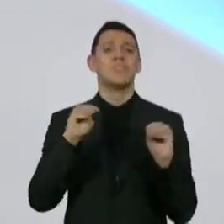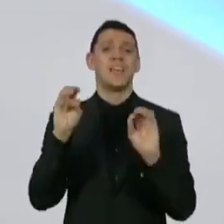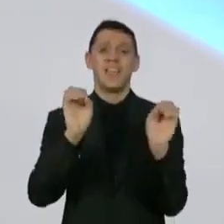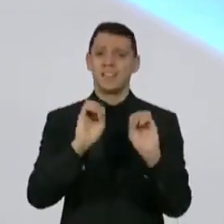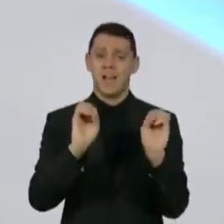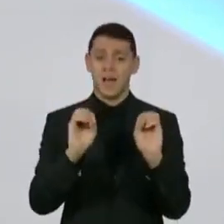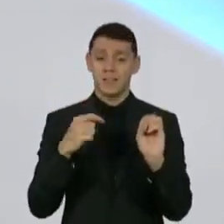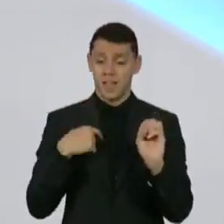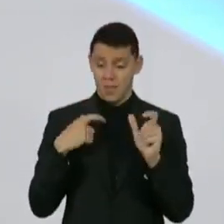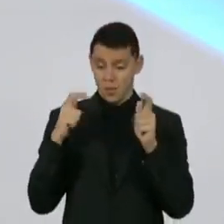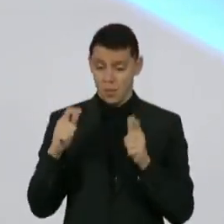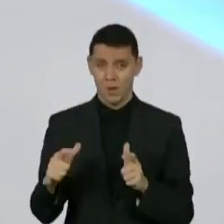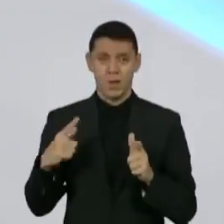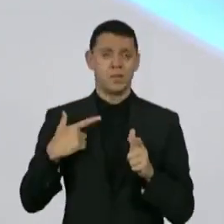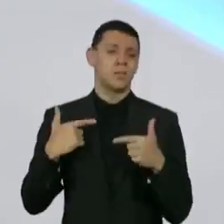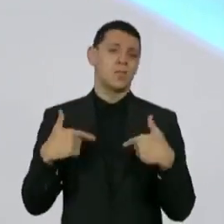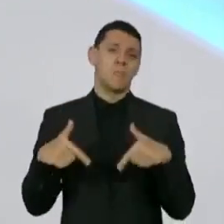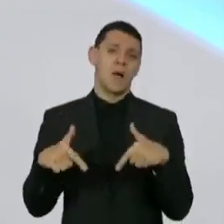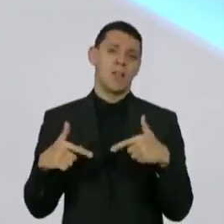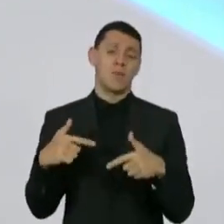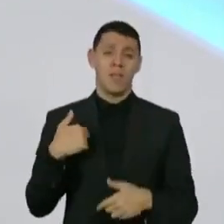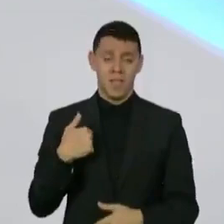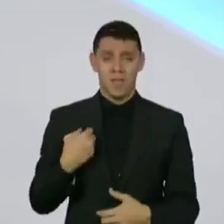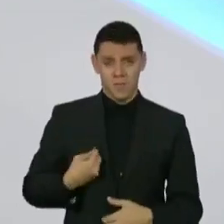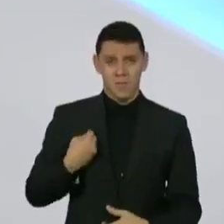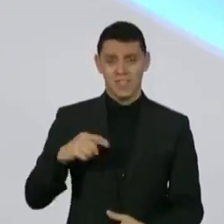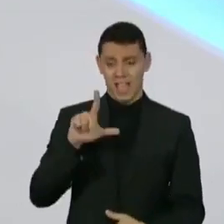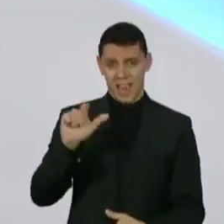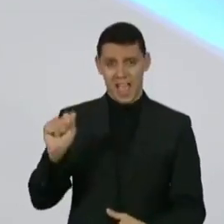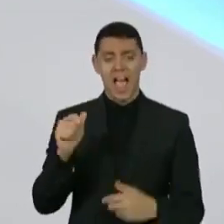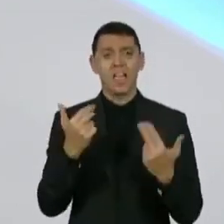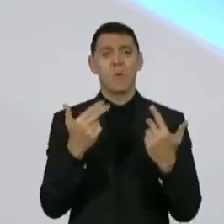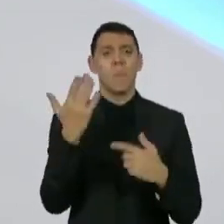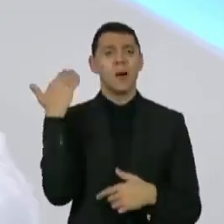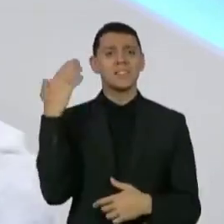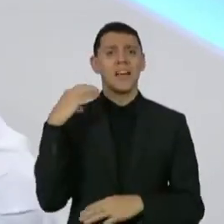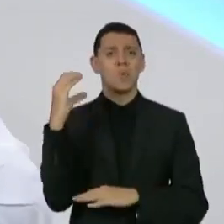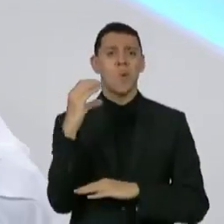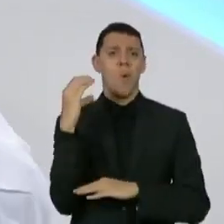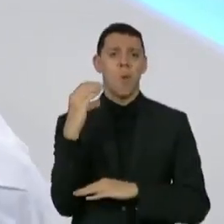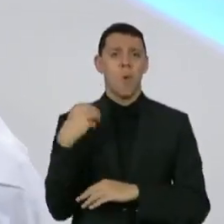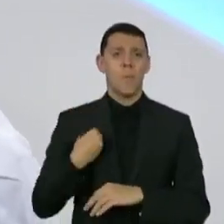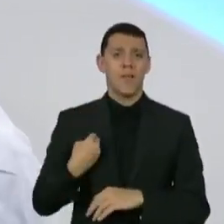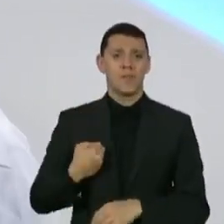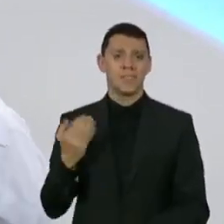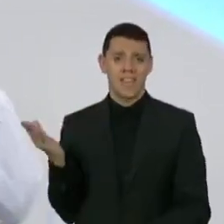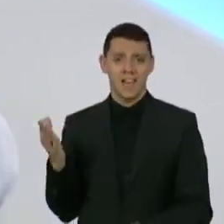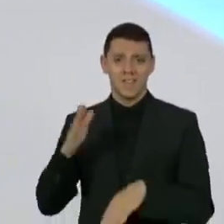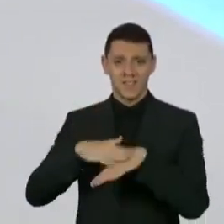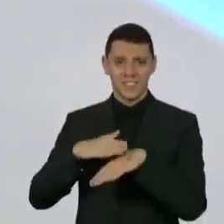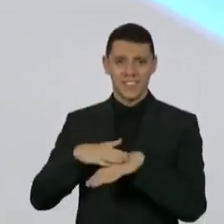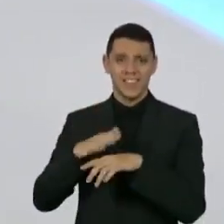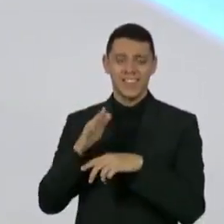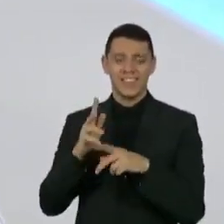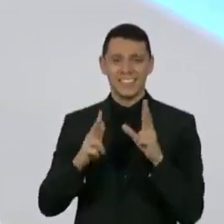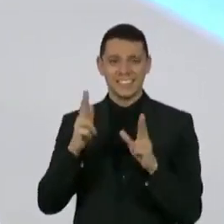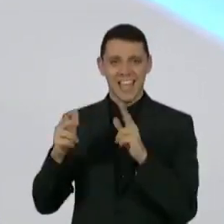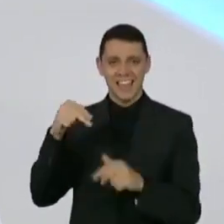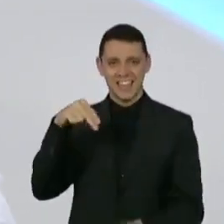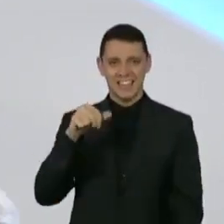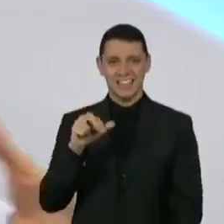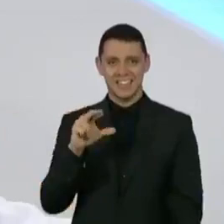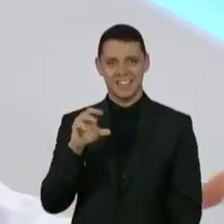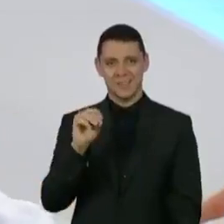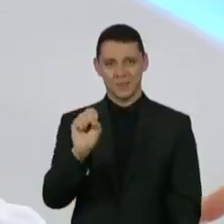eu estou em Los Angeles assim como eu estava na Colômbia, quando eu fazia Narcos, e sempre quando eu estou trabalhando num projeto